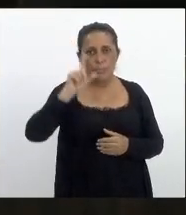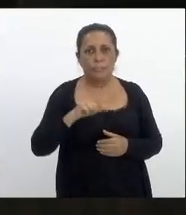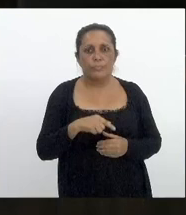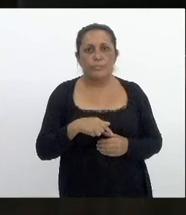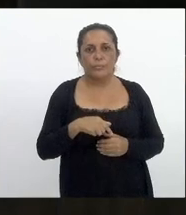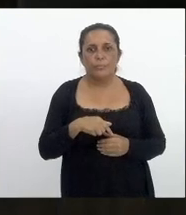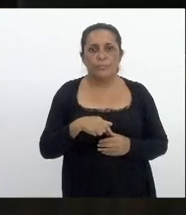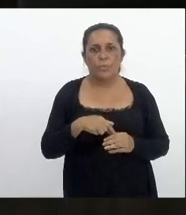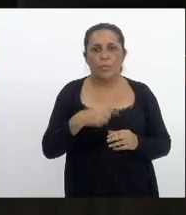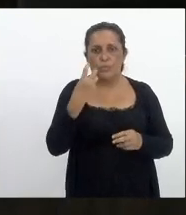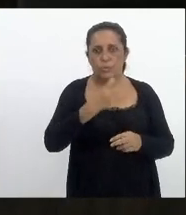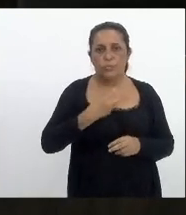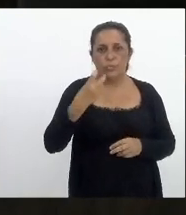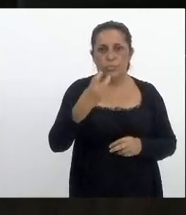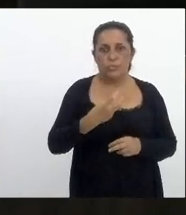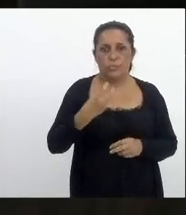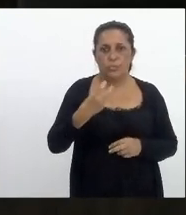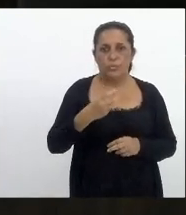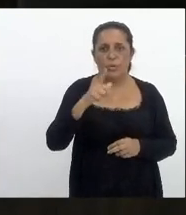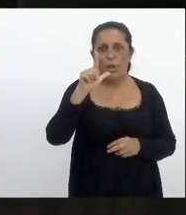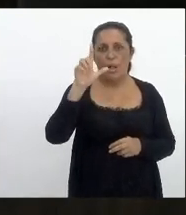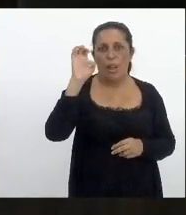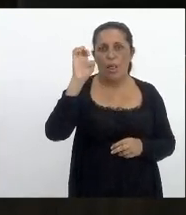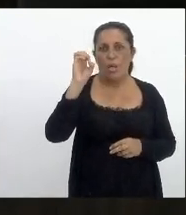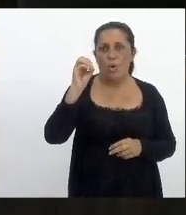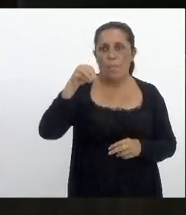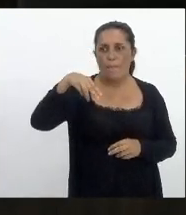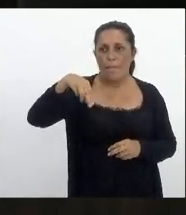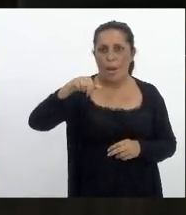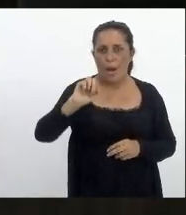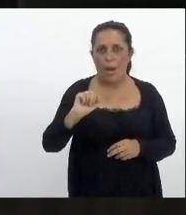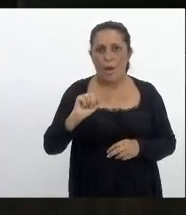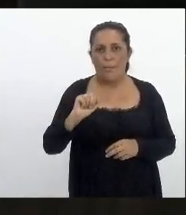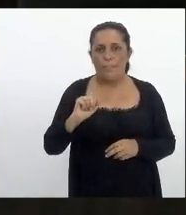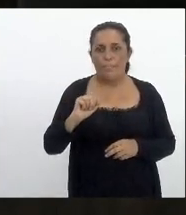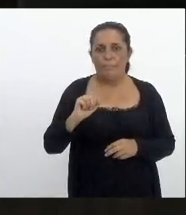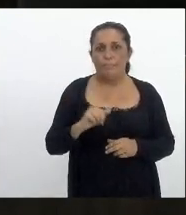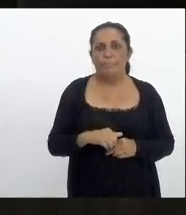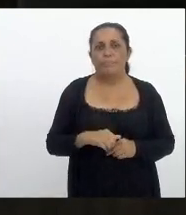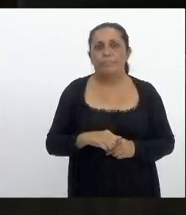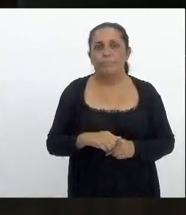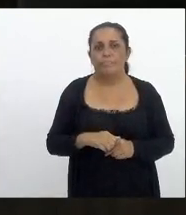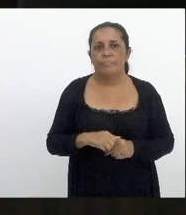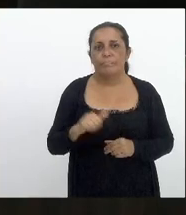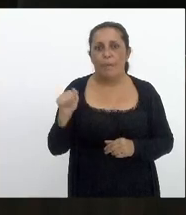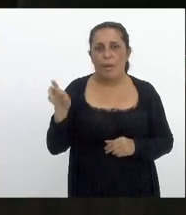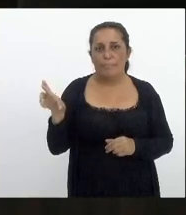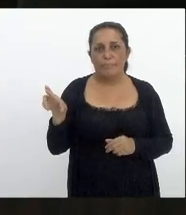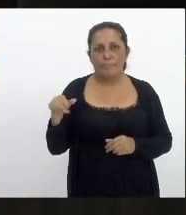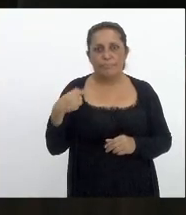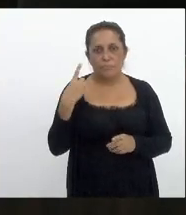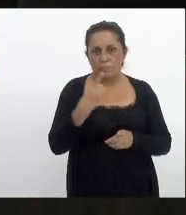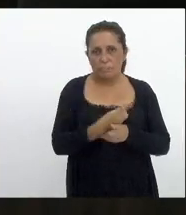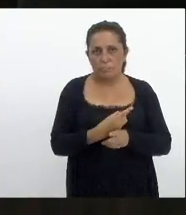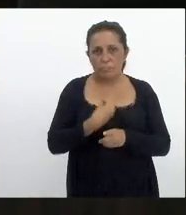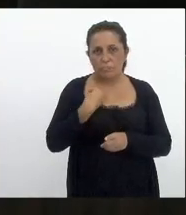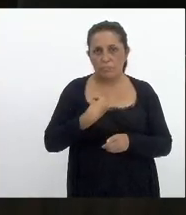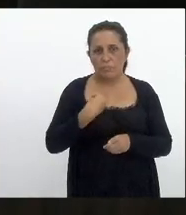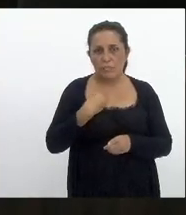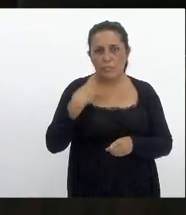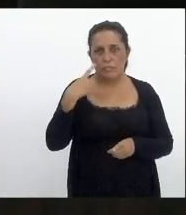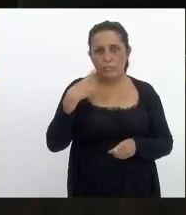inscrito deputado Helio Marco Eguio próximo orador deputado Helio Marco Eguio não se encontrando presente